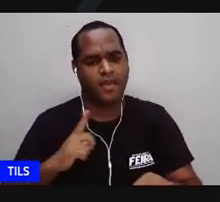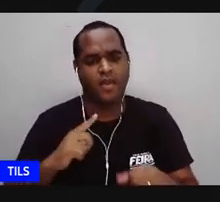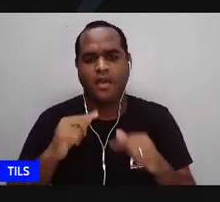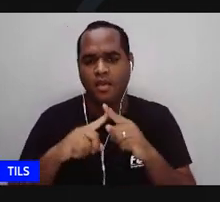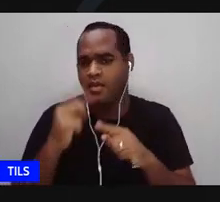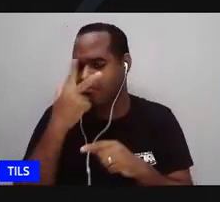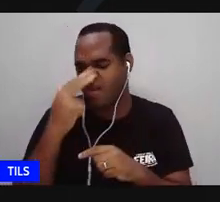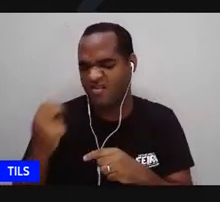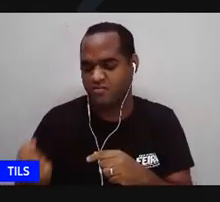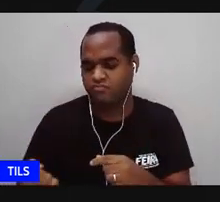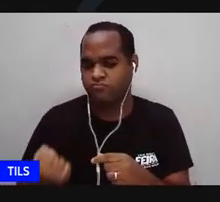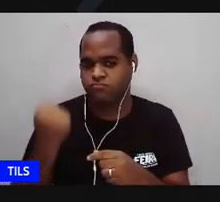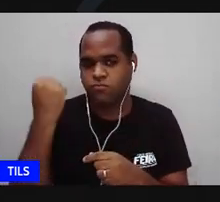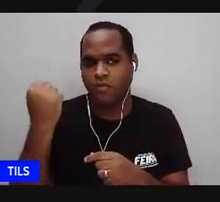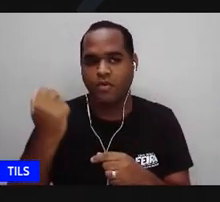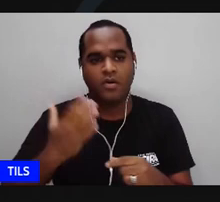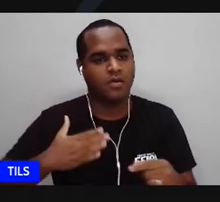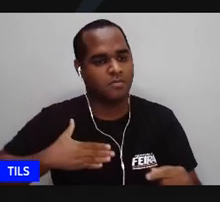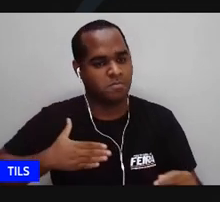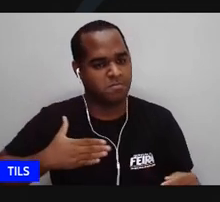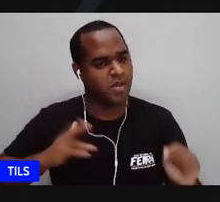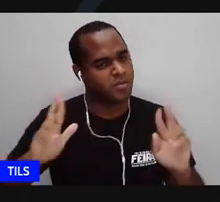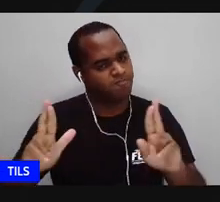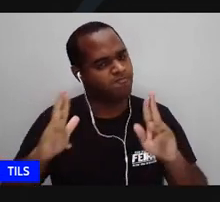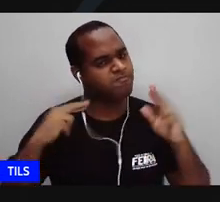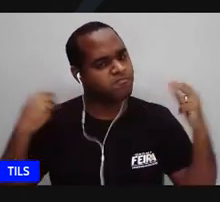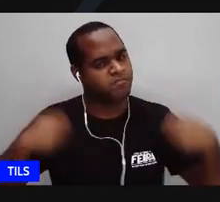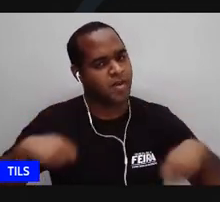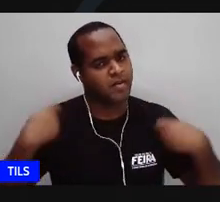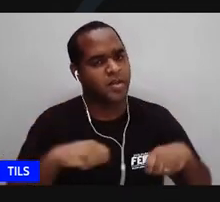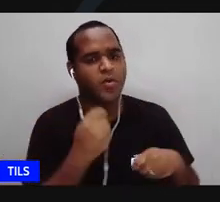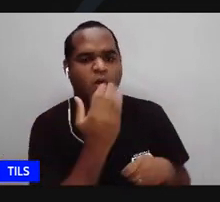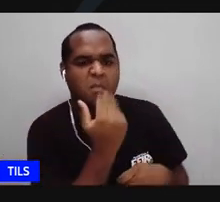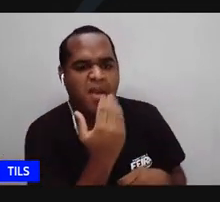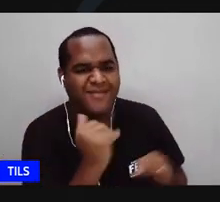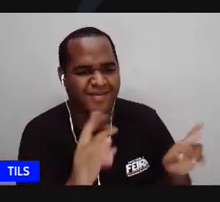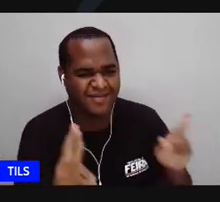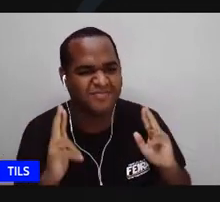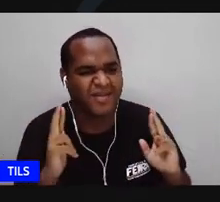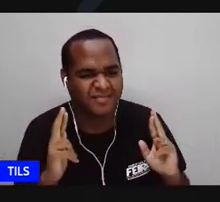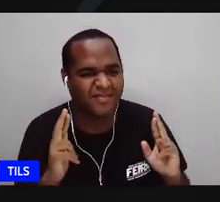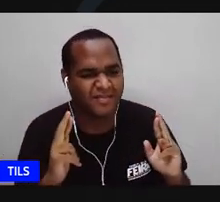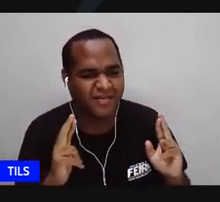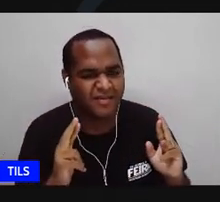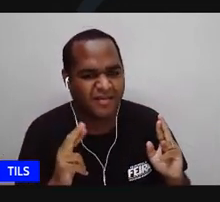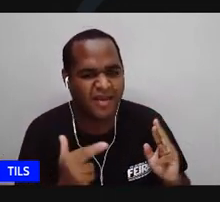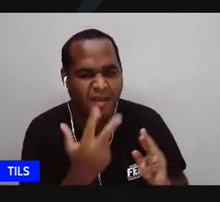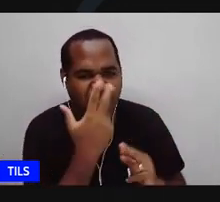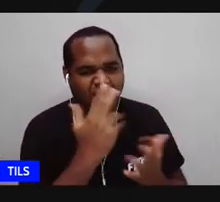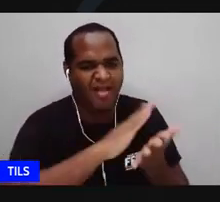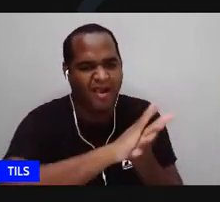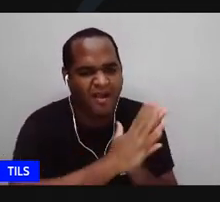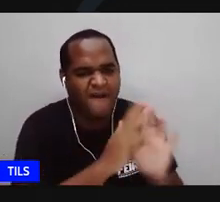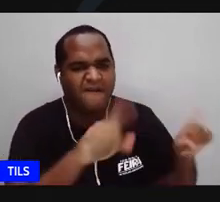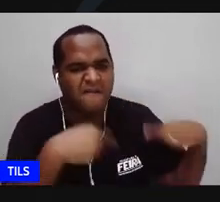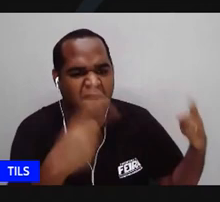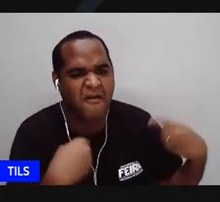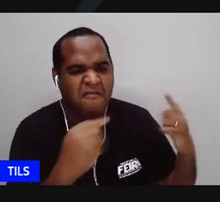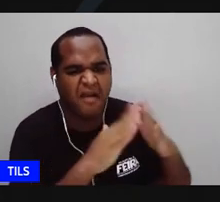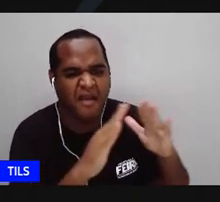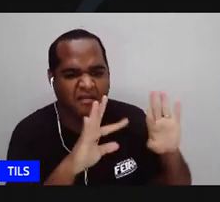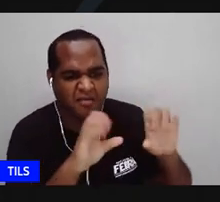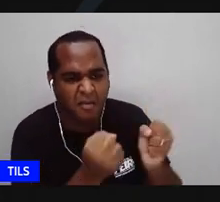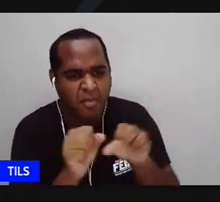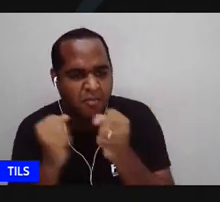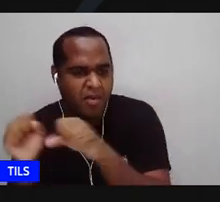independência e diz assim eu preciso me respeitar ficar comigo me respeitando mas se é para esculhambar para quebrar tudo não faz